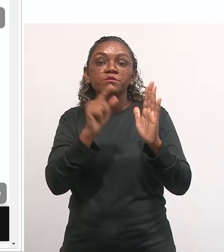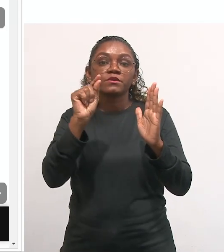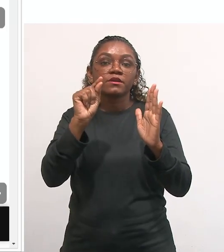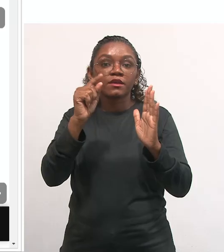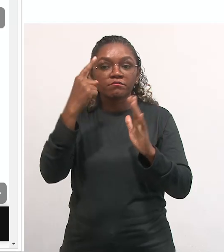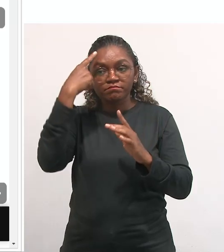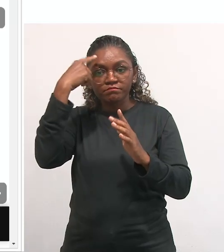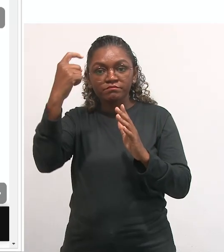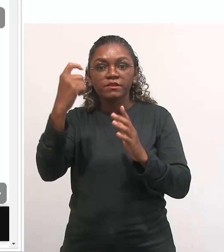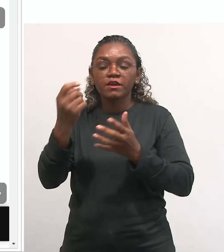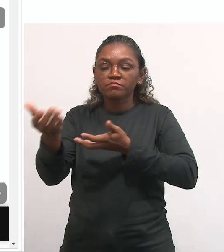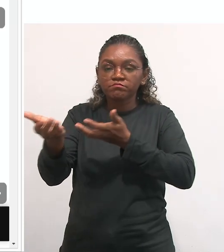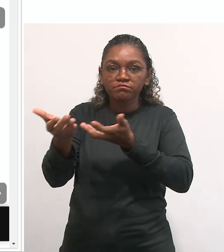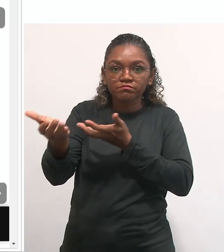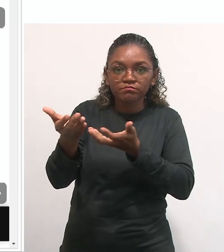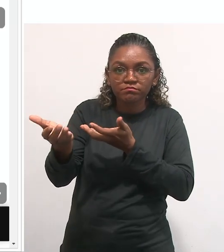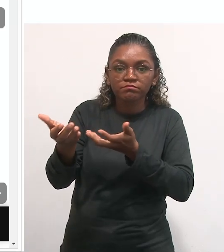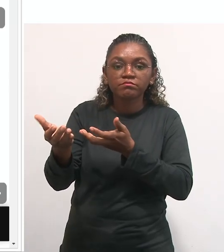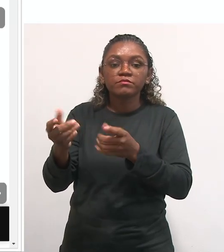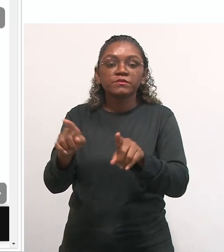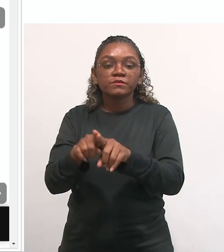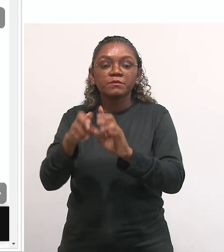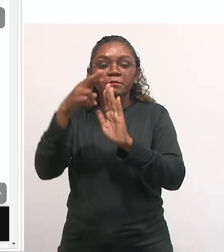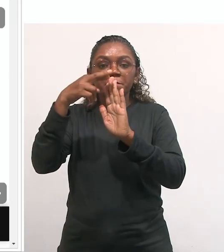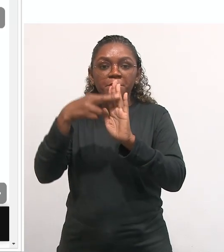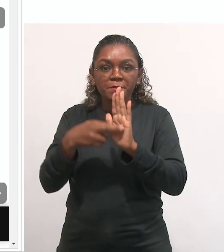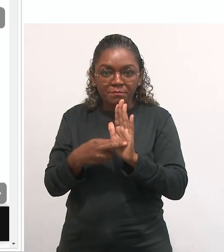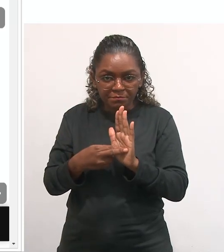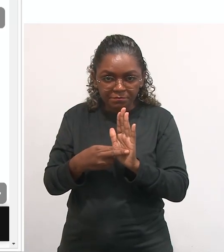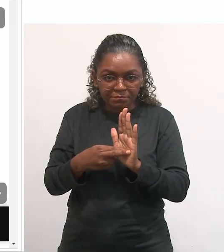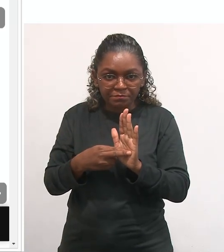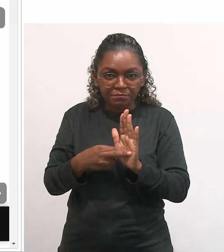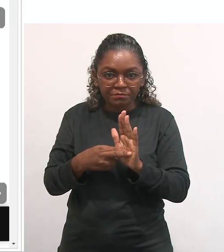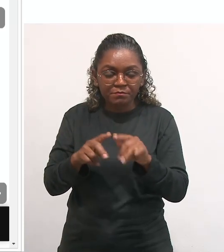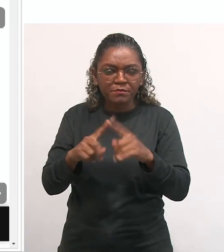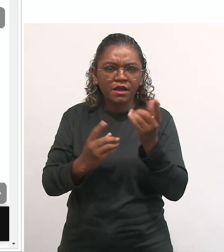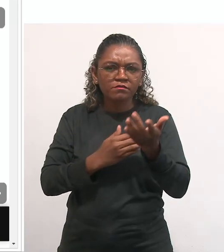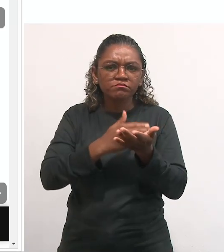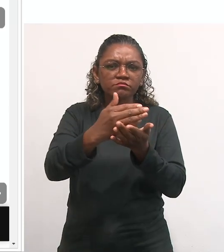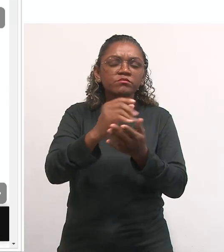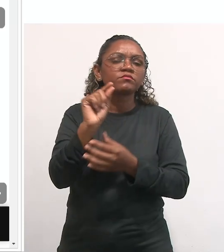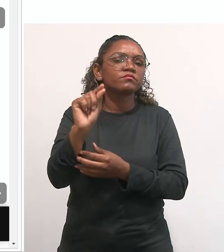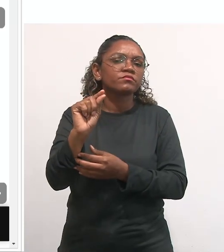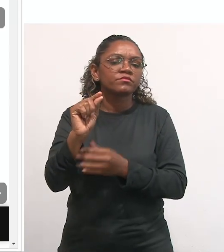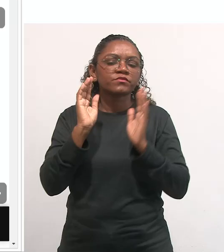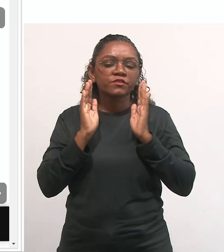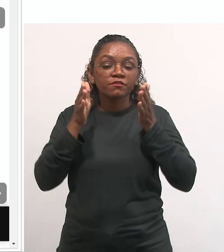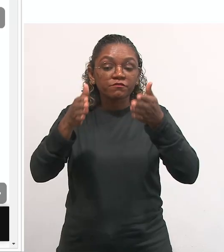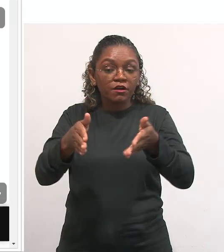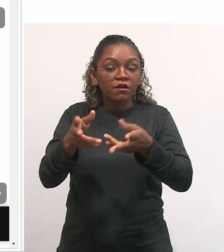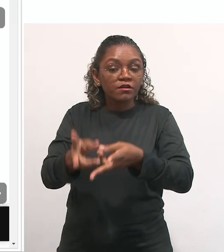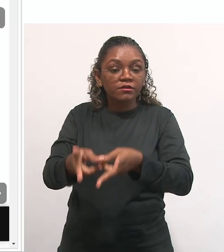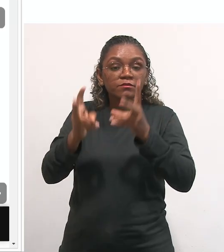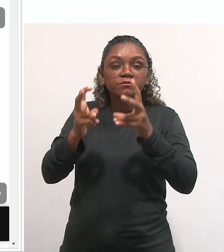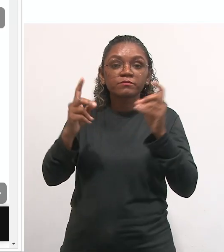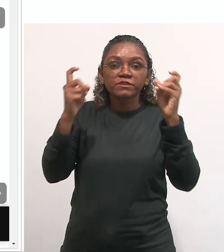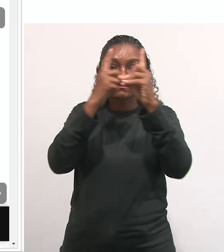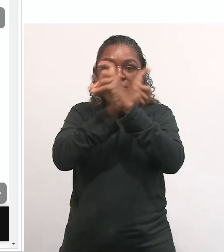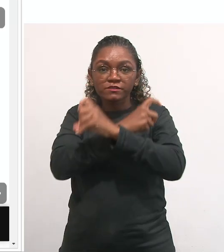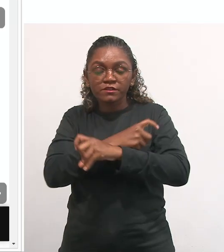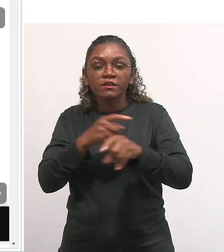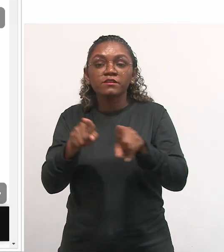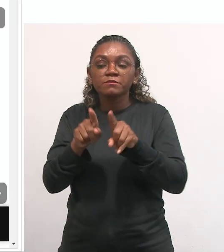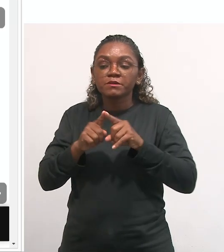intervenção e de regulação. A origem desses elementos foi com foco na identificação das dificuldades e